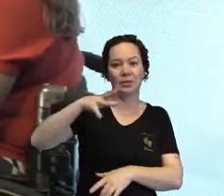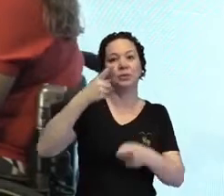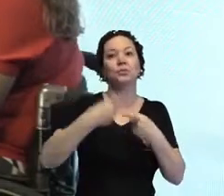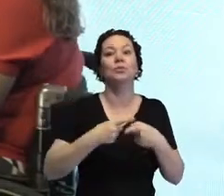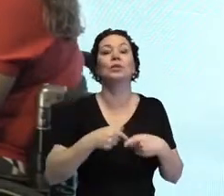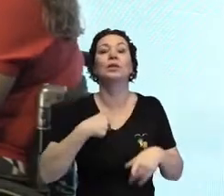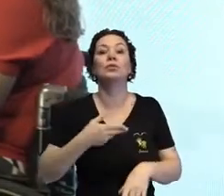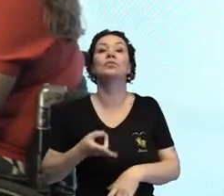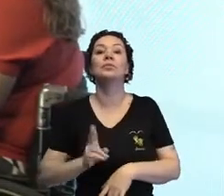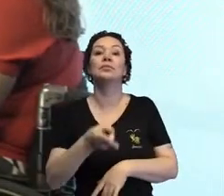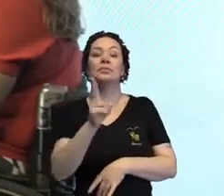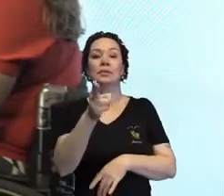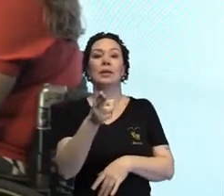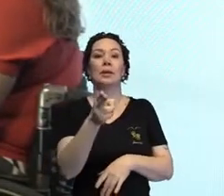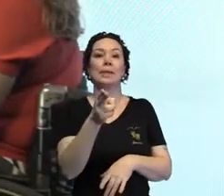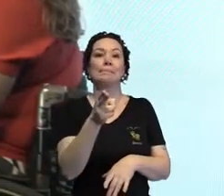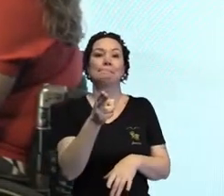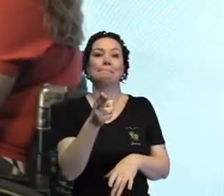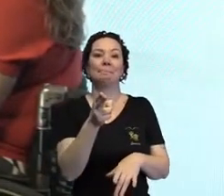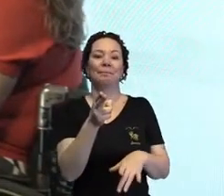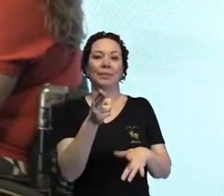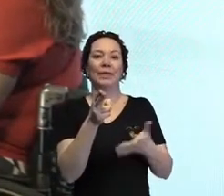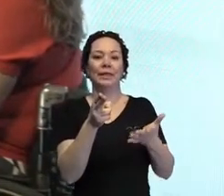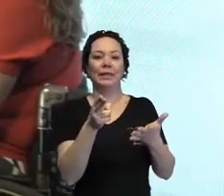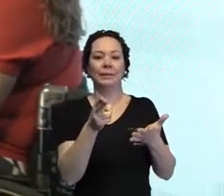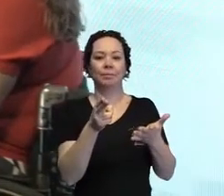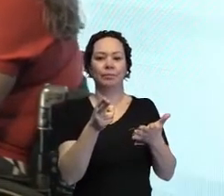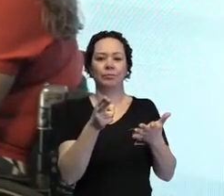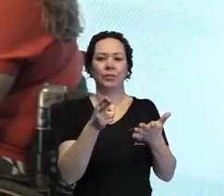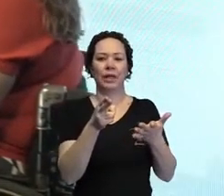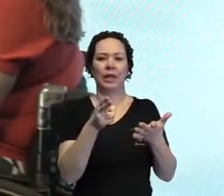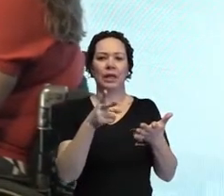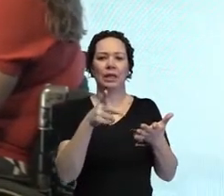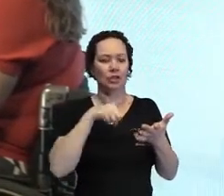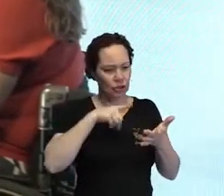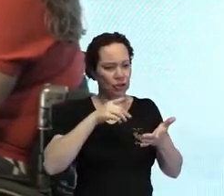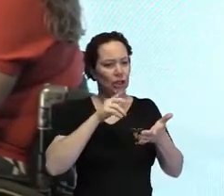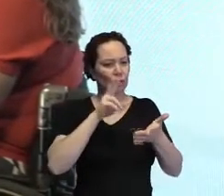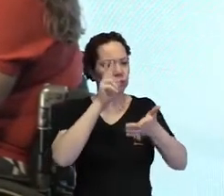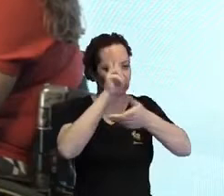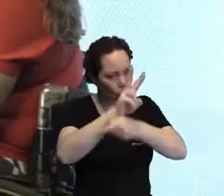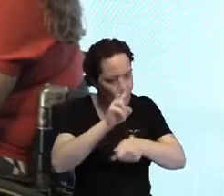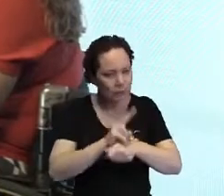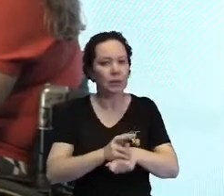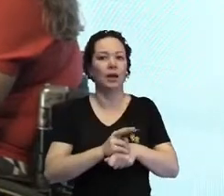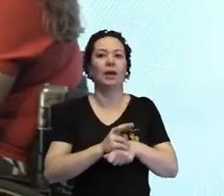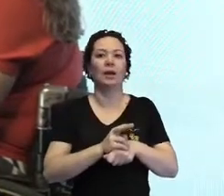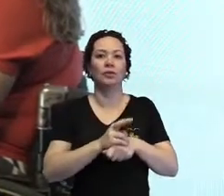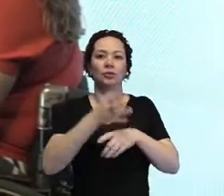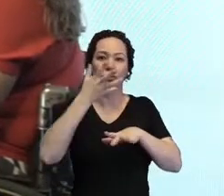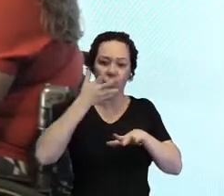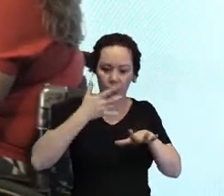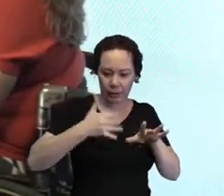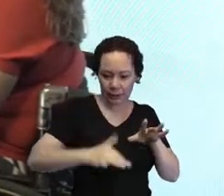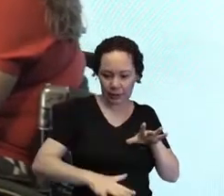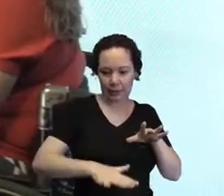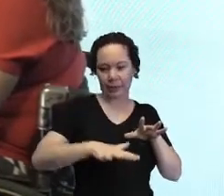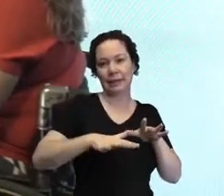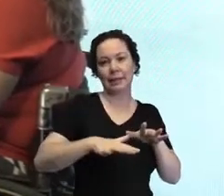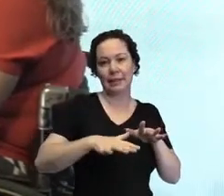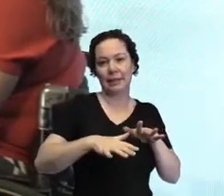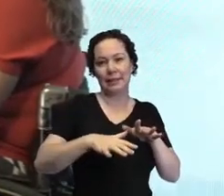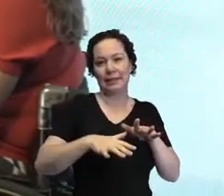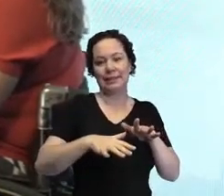sempre fui cobrada e recebi os cuidados de uma criança mesmo antes,